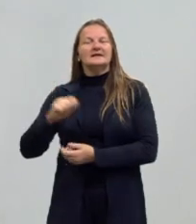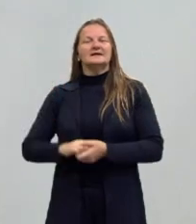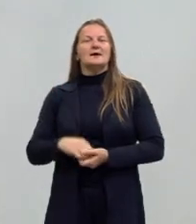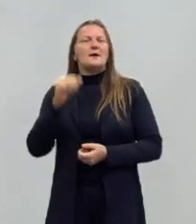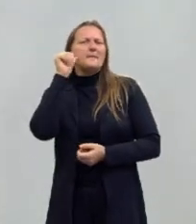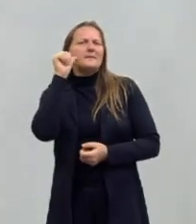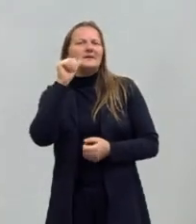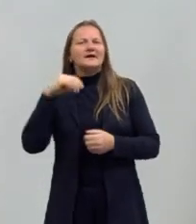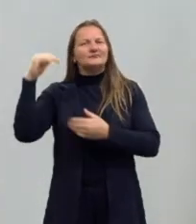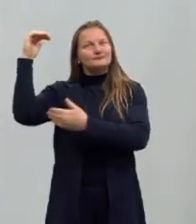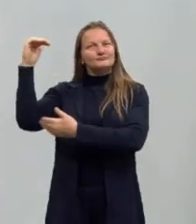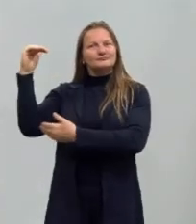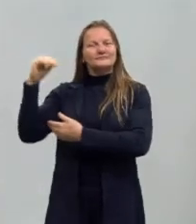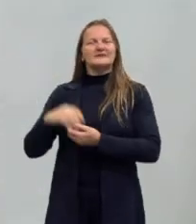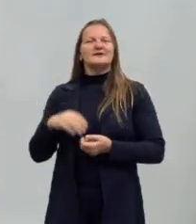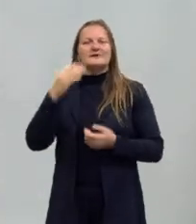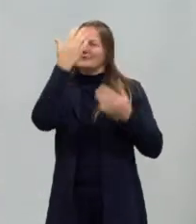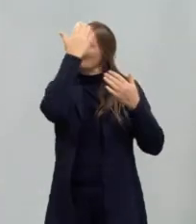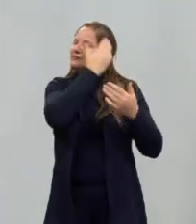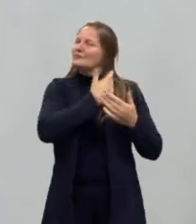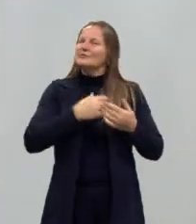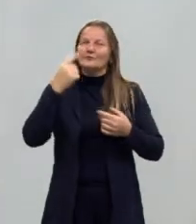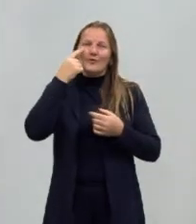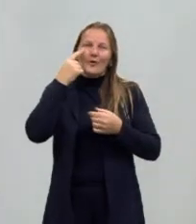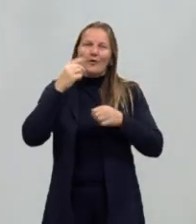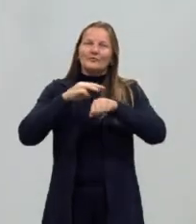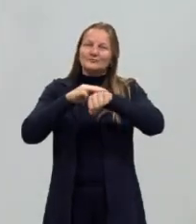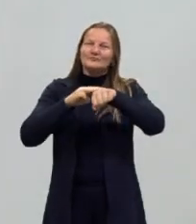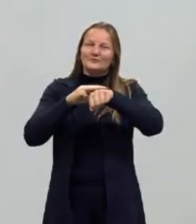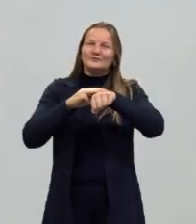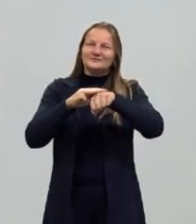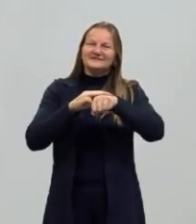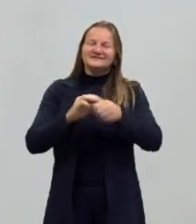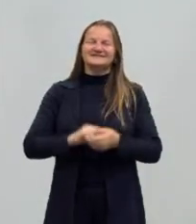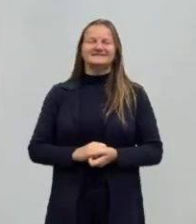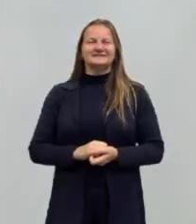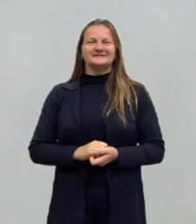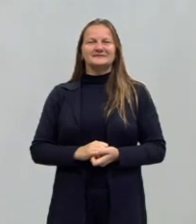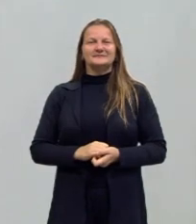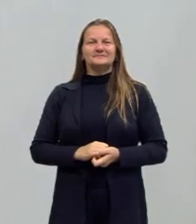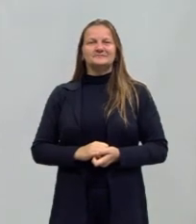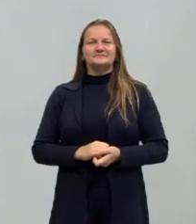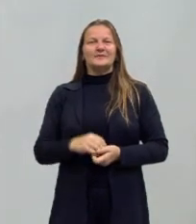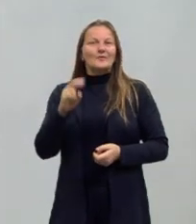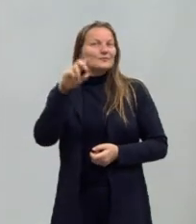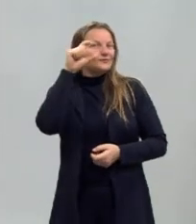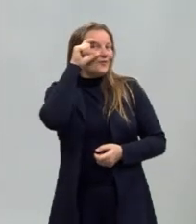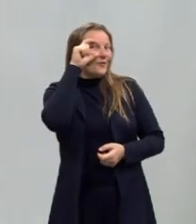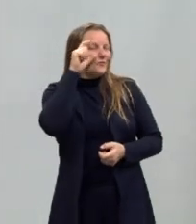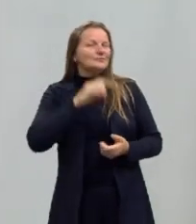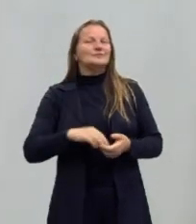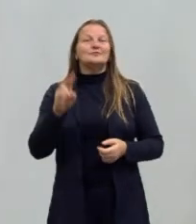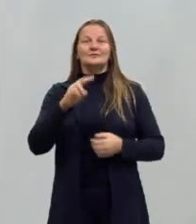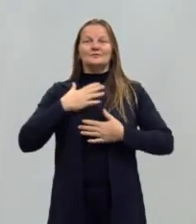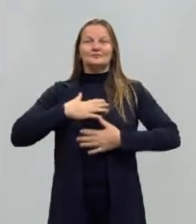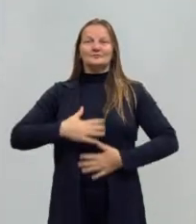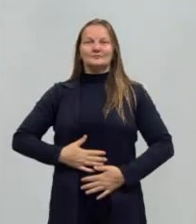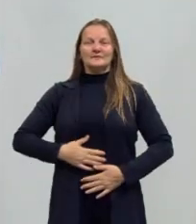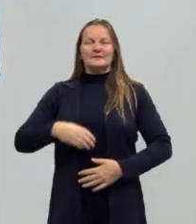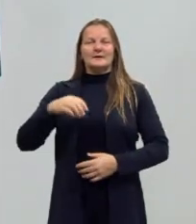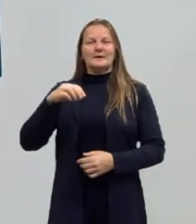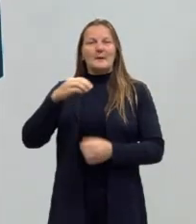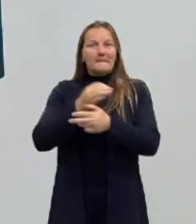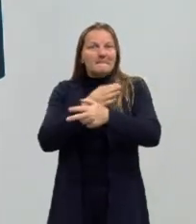uma mulher de estatura mediana, cabelos e olhos castanhos, eu uso óculos, estou vestindo a